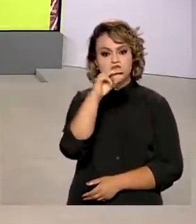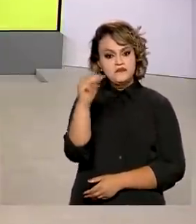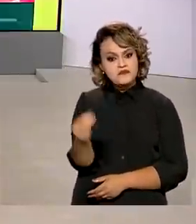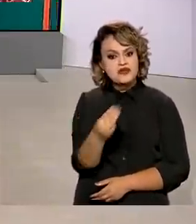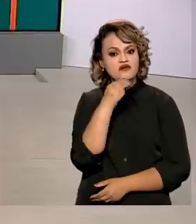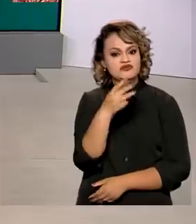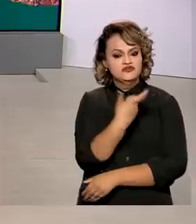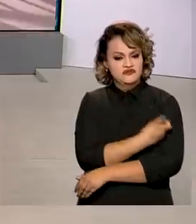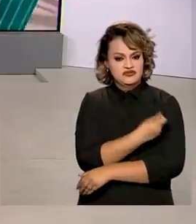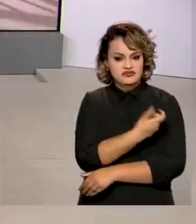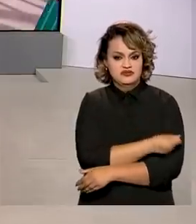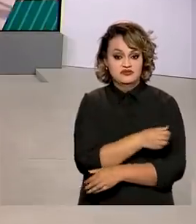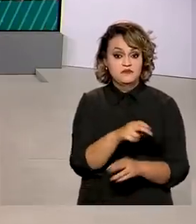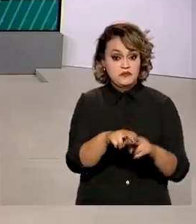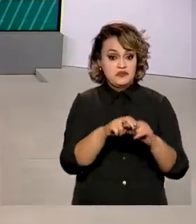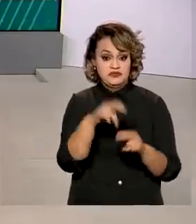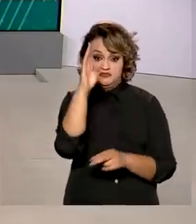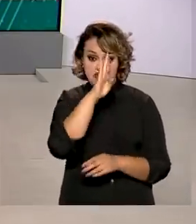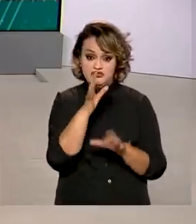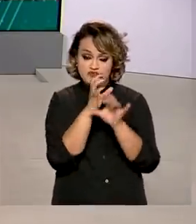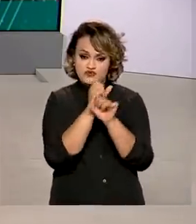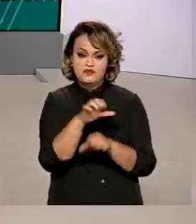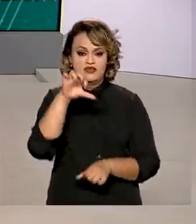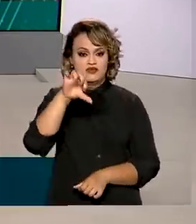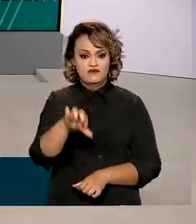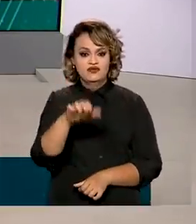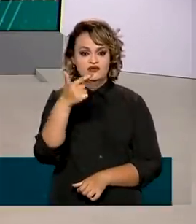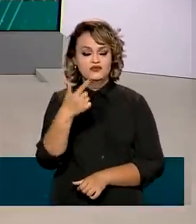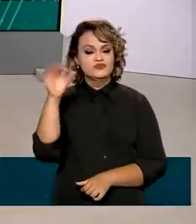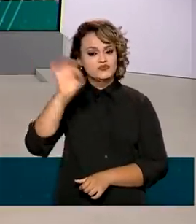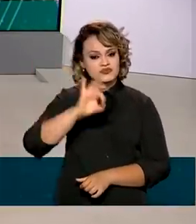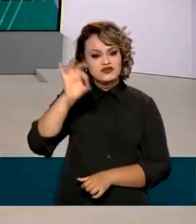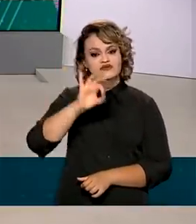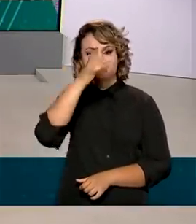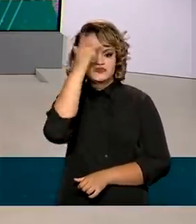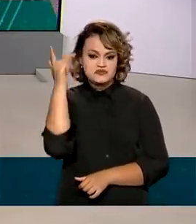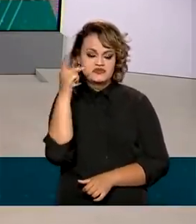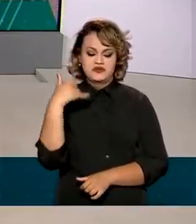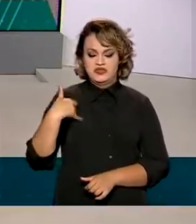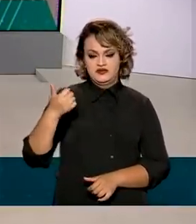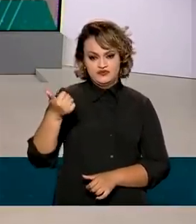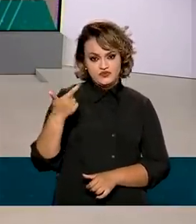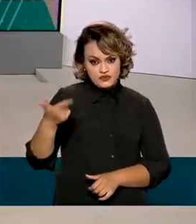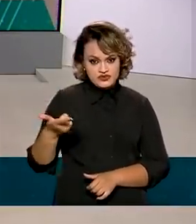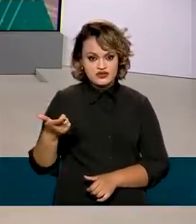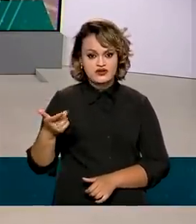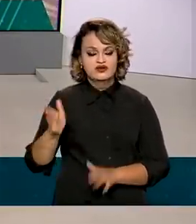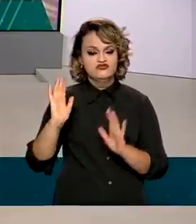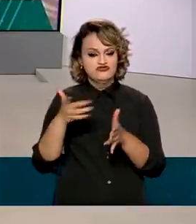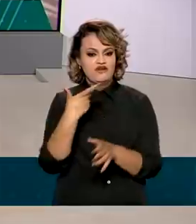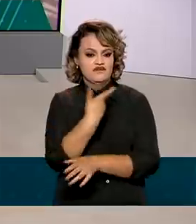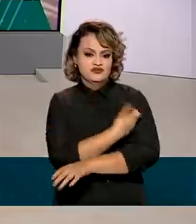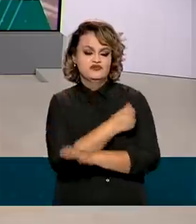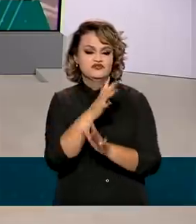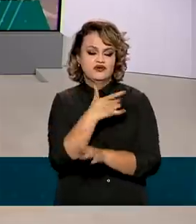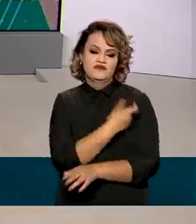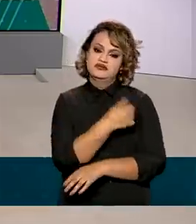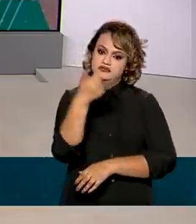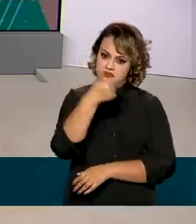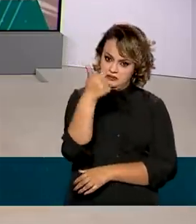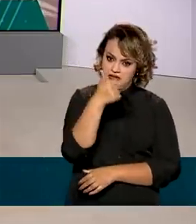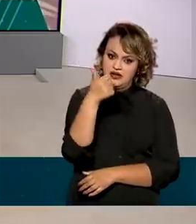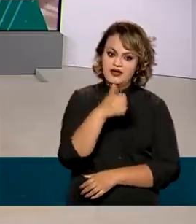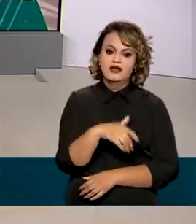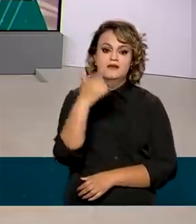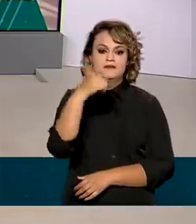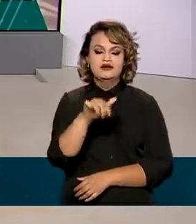de vacinas. Com isso, o Brasil chega a quase 92% das pessoas com mais de 12 anos vacinadas com a primeira dose